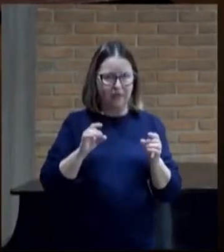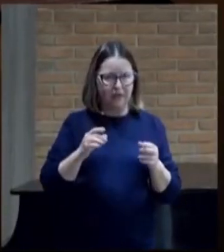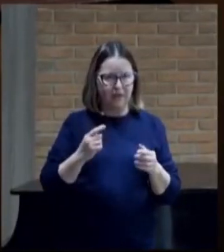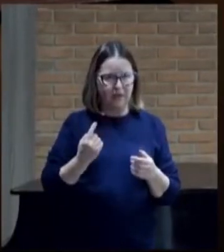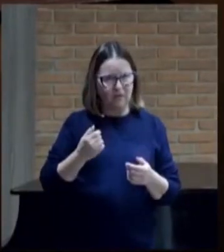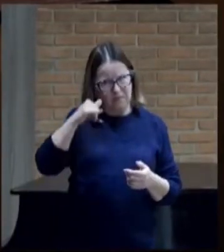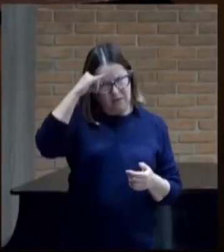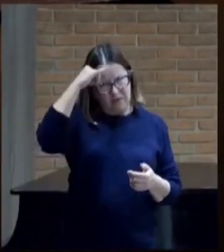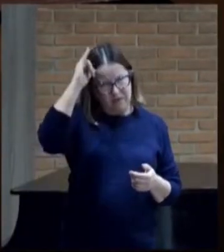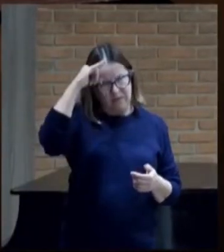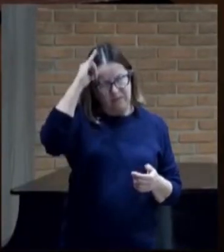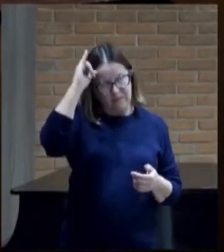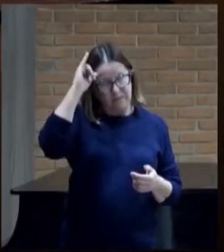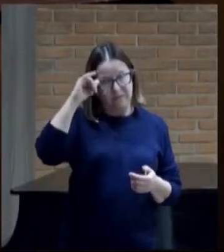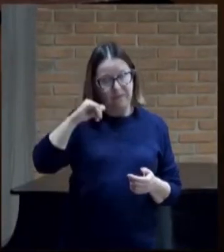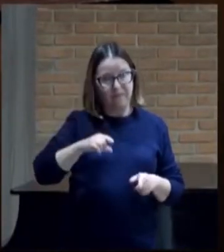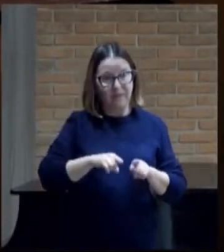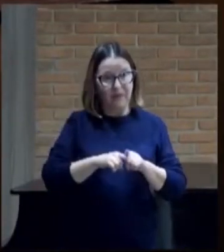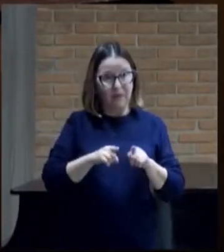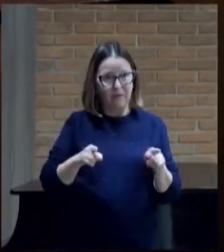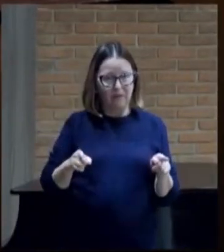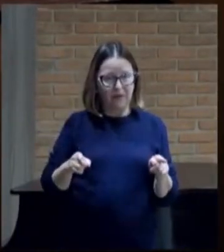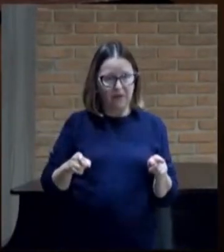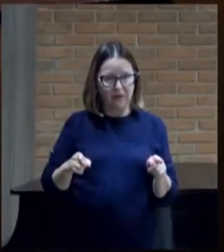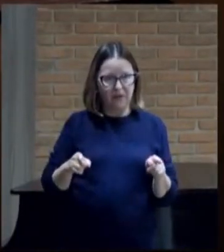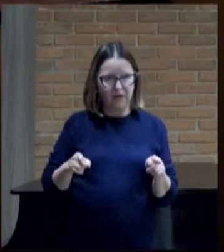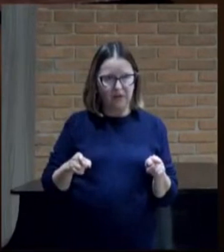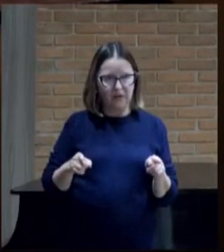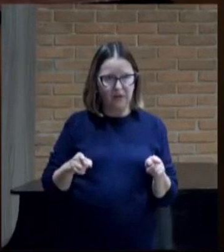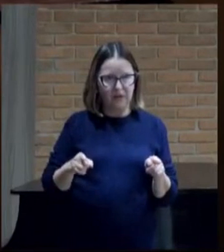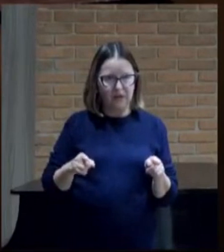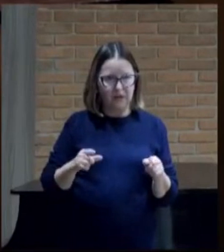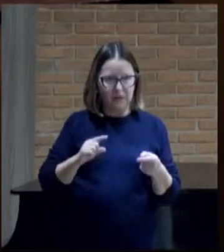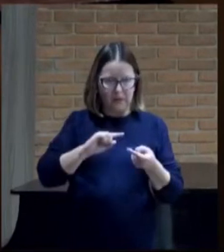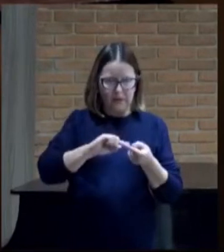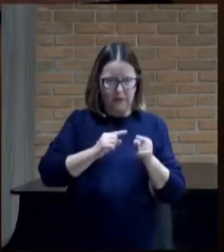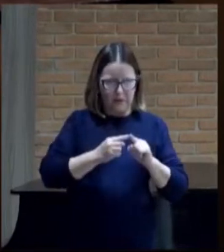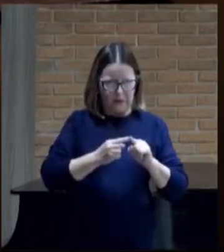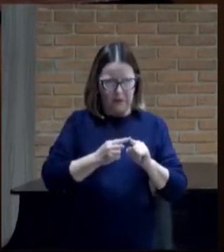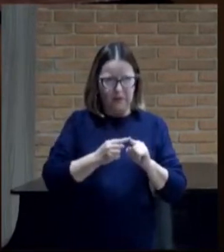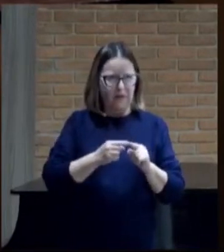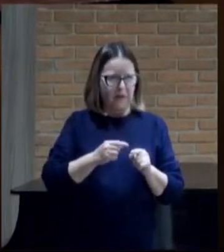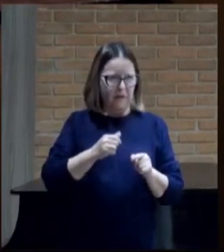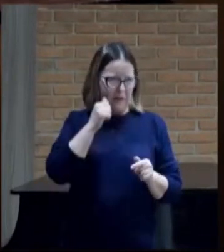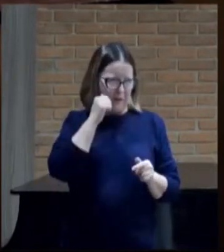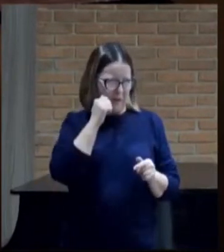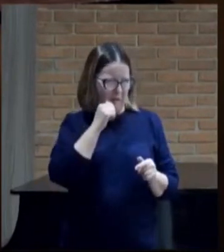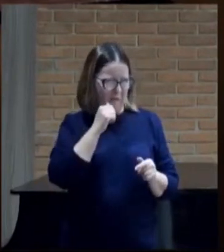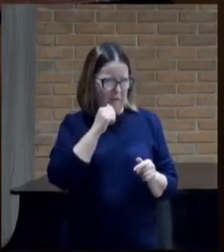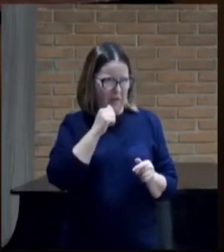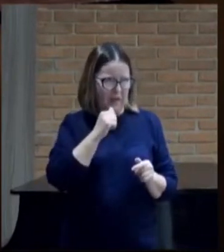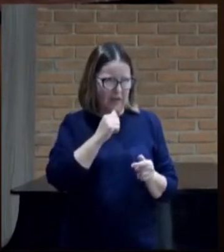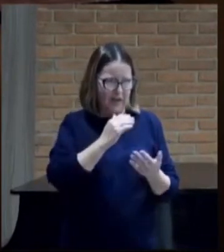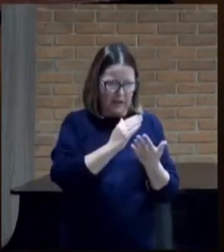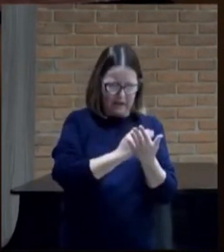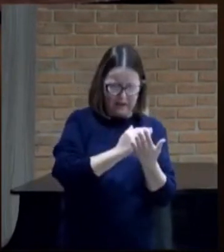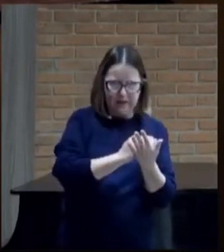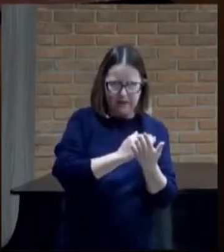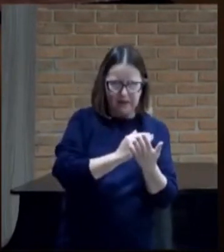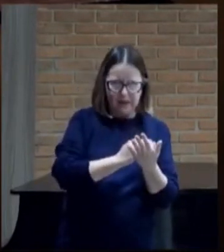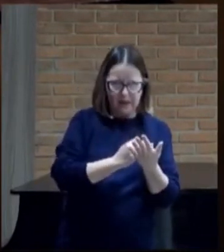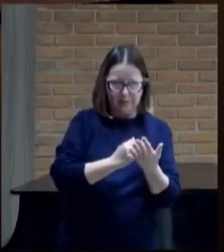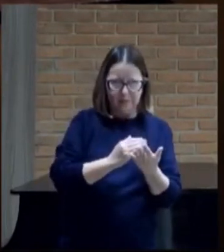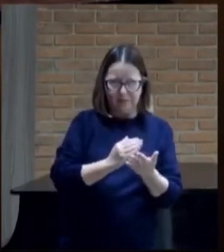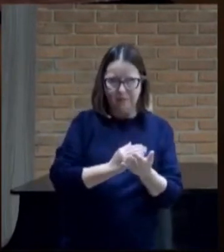propriedade. Mas, acordo com sua mulher, reteve parte do preço